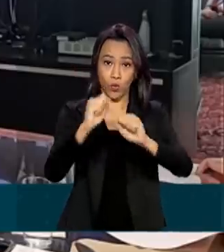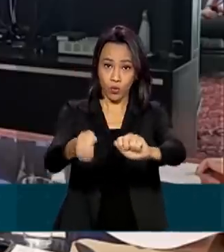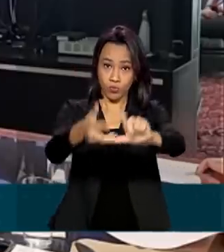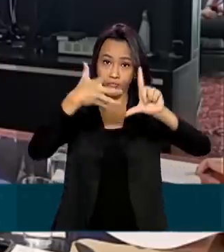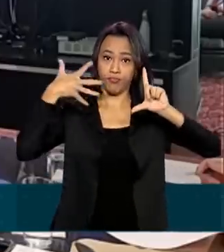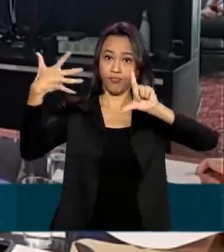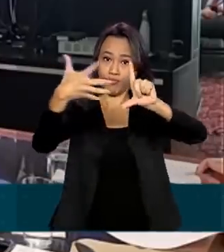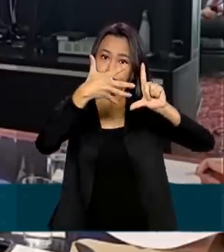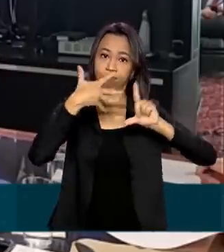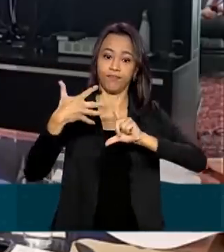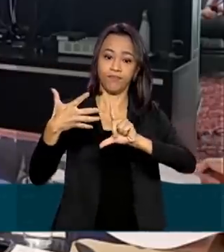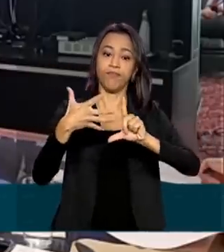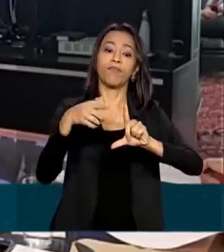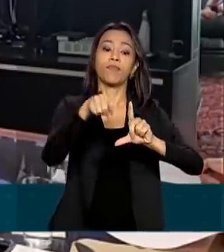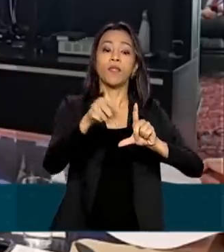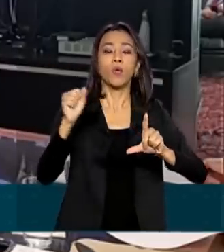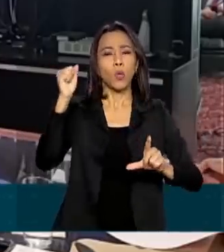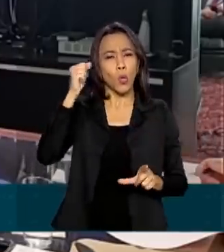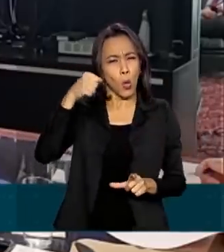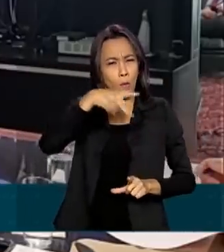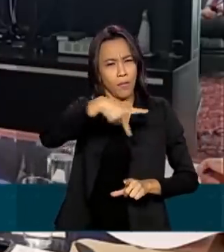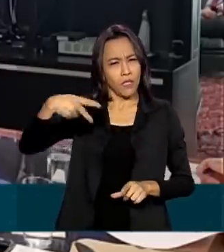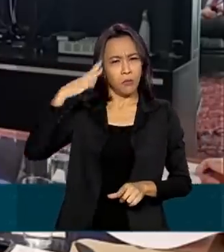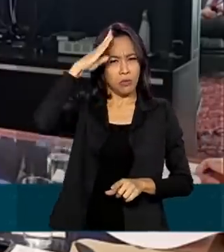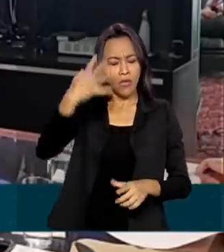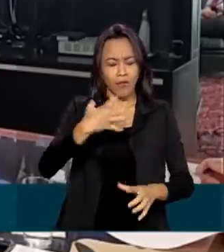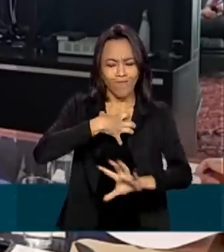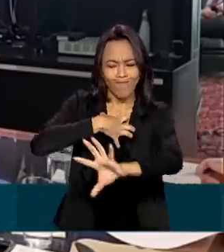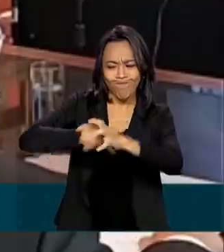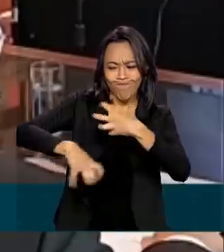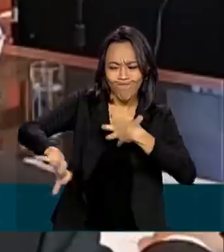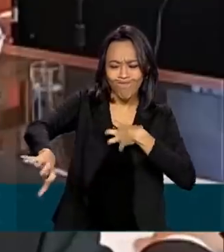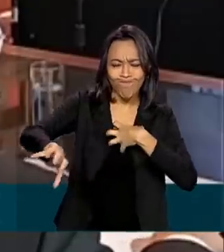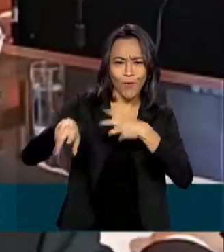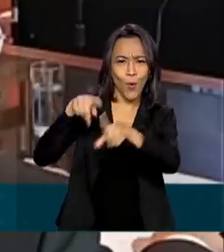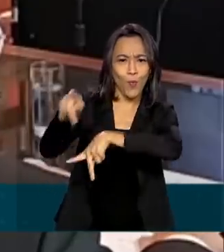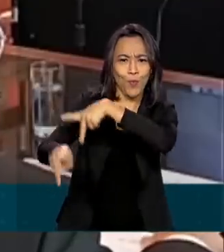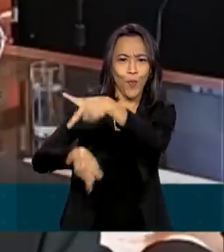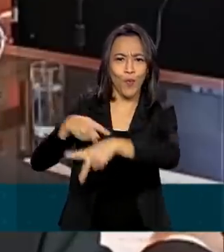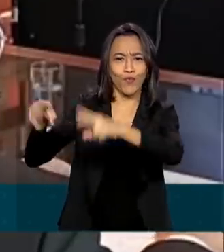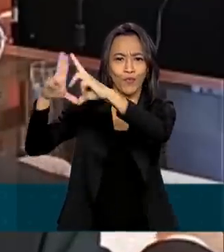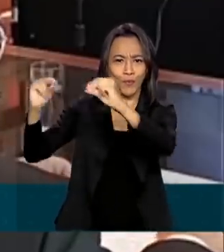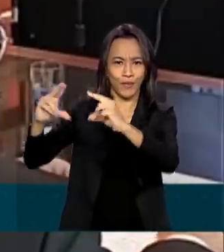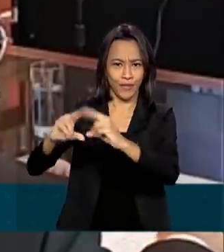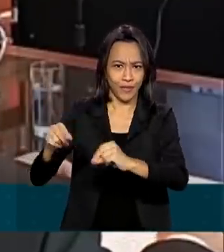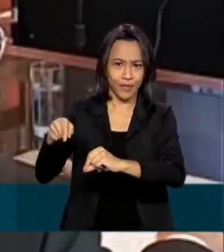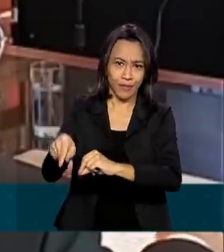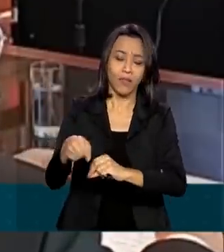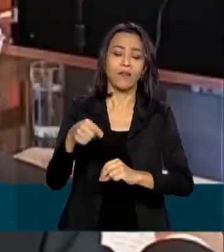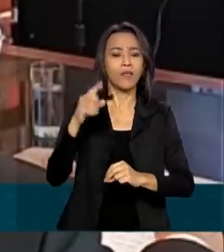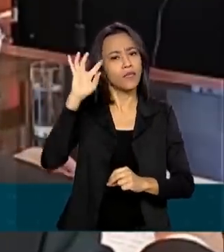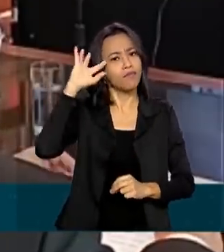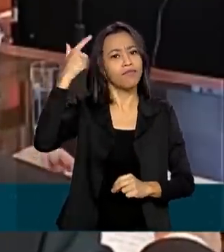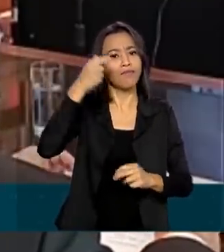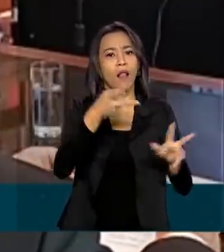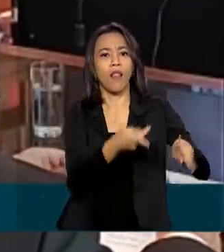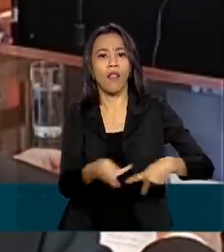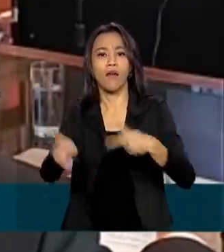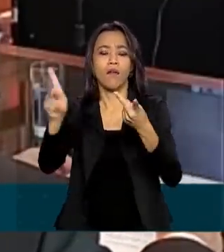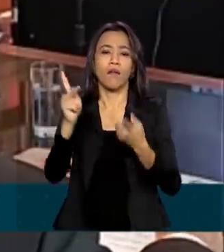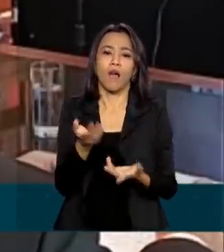Jair Bolsonaro se solidarizou com o povo libanês e anunciou o envio de alimentos e